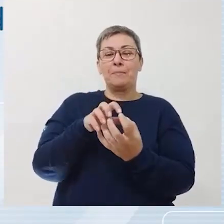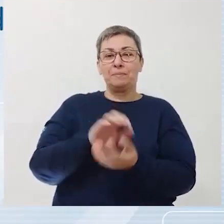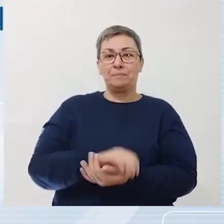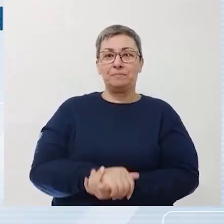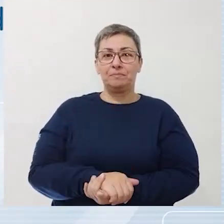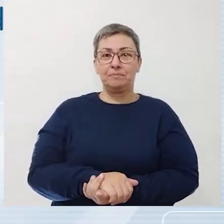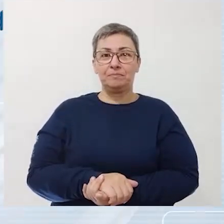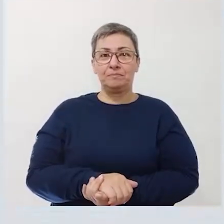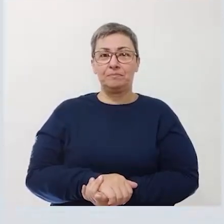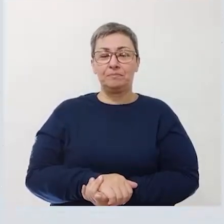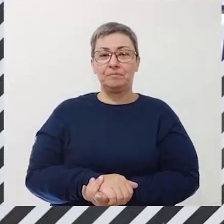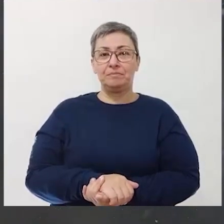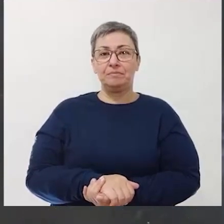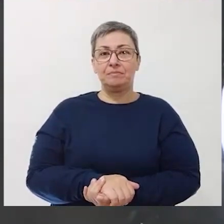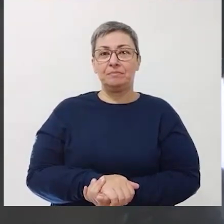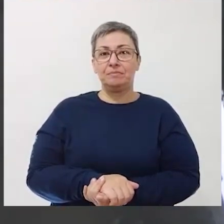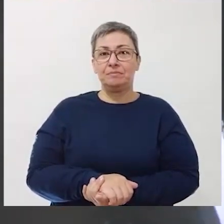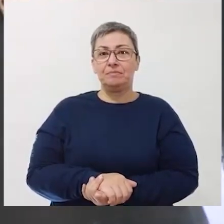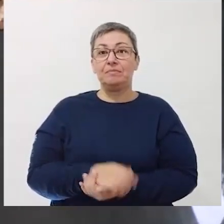predador.